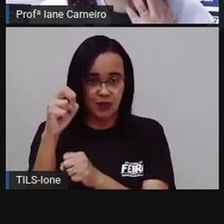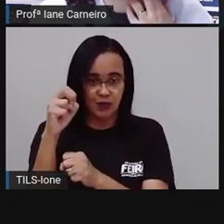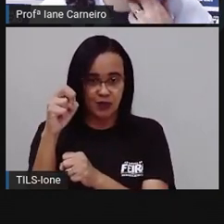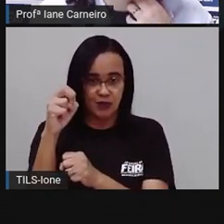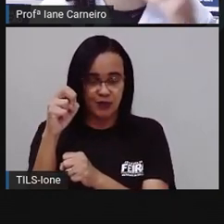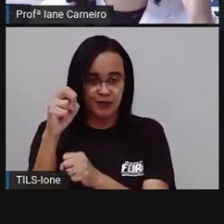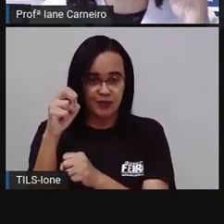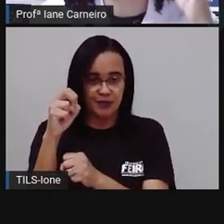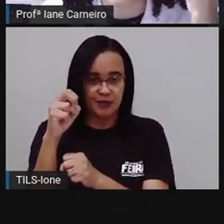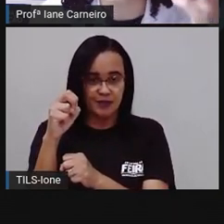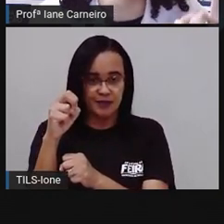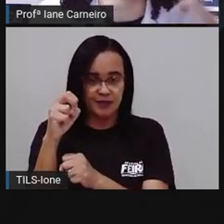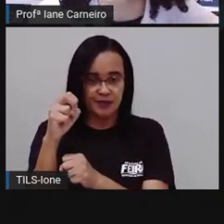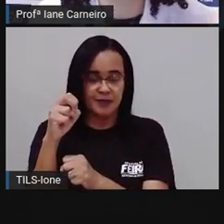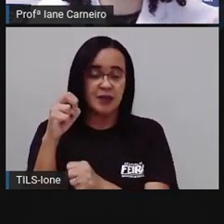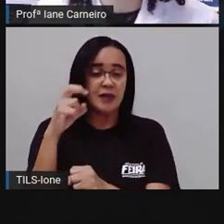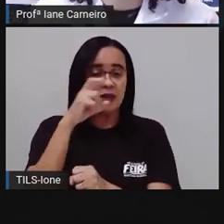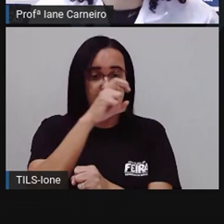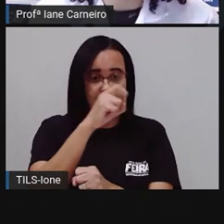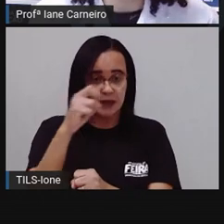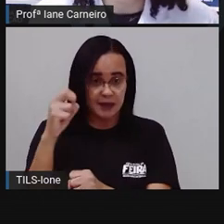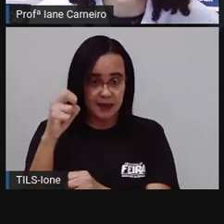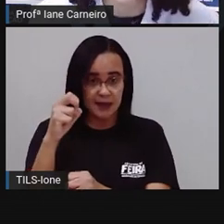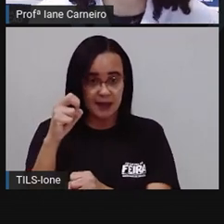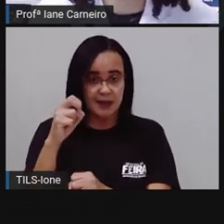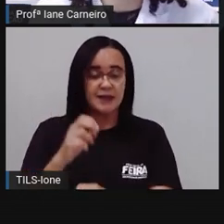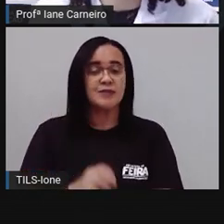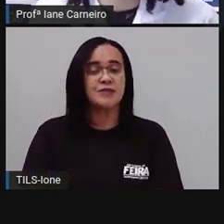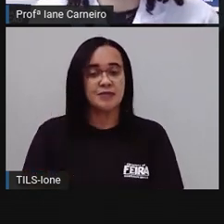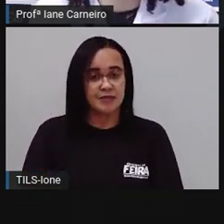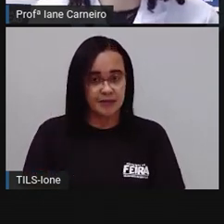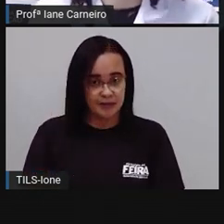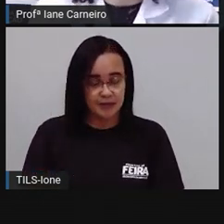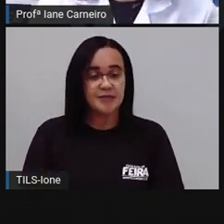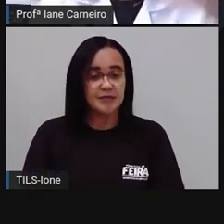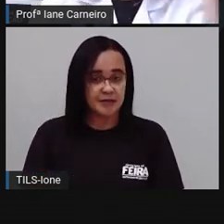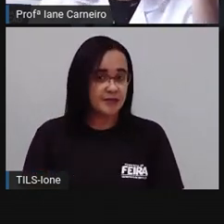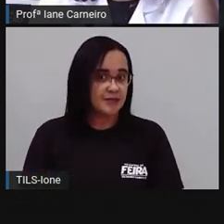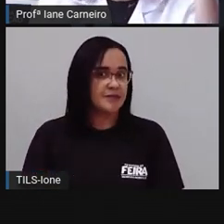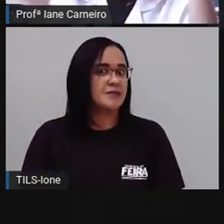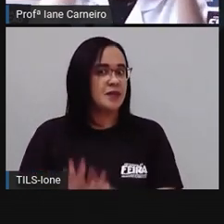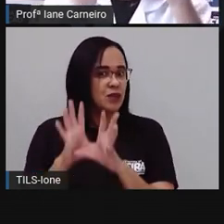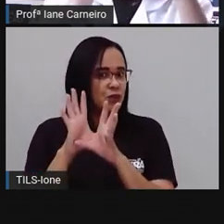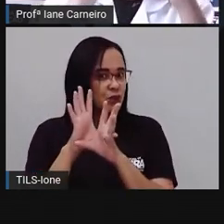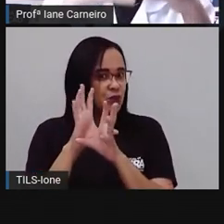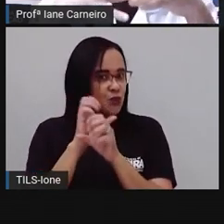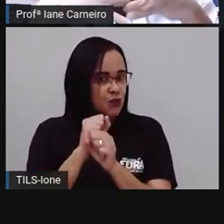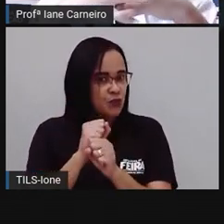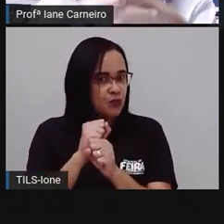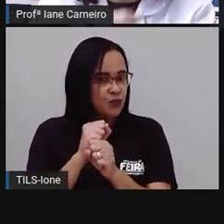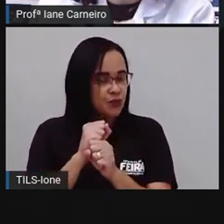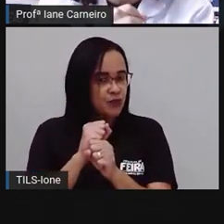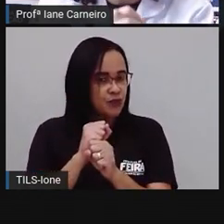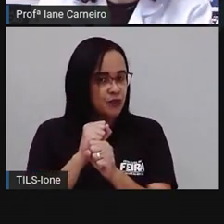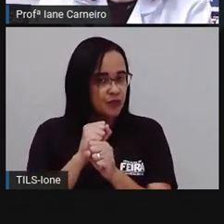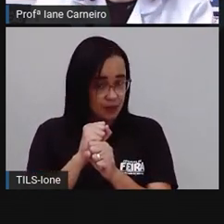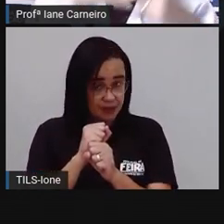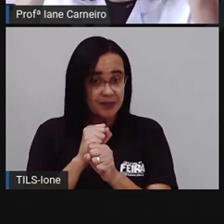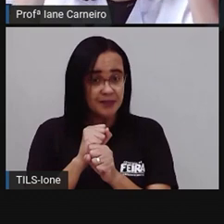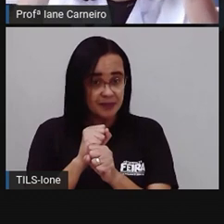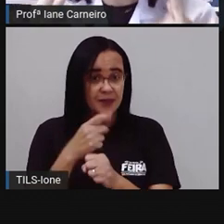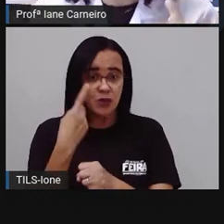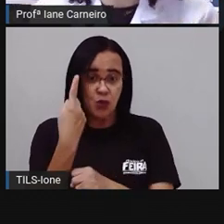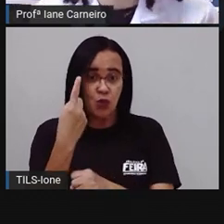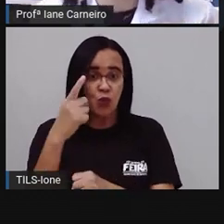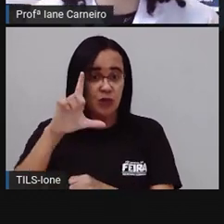Duas ML o quê? Dois meio litro. Se eu juntar meio, mais meio, imagina, tem meio aqui, mais meio aqui, eu vou ter um inteiro, né? Então,